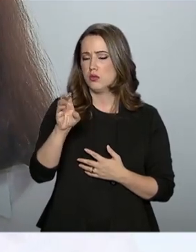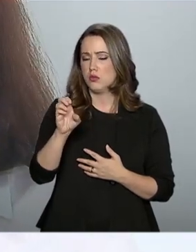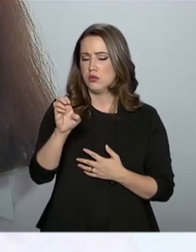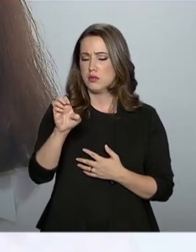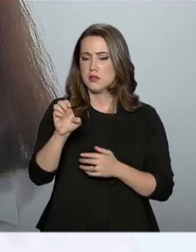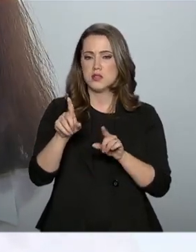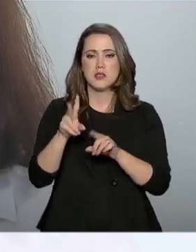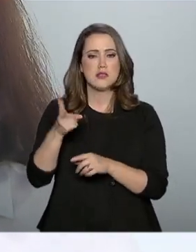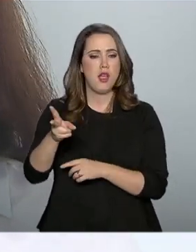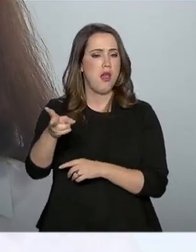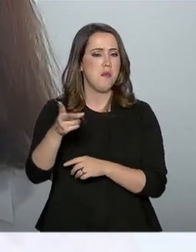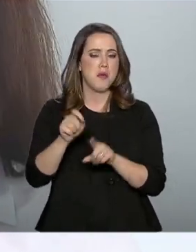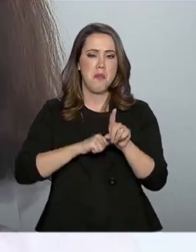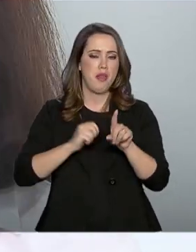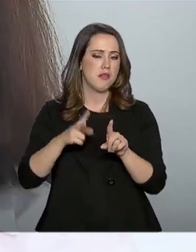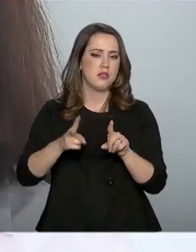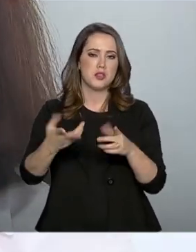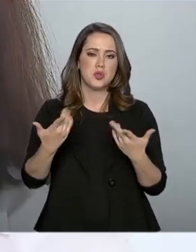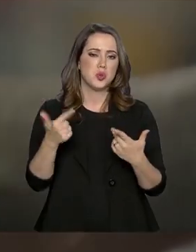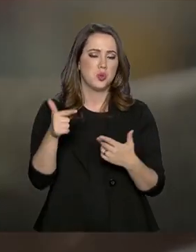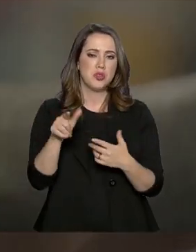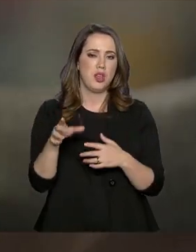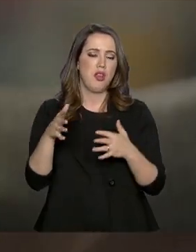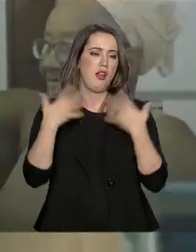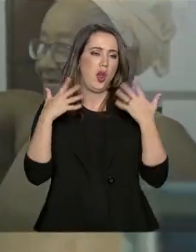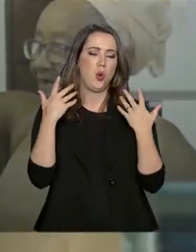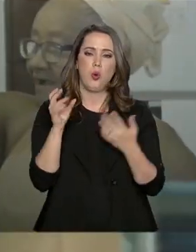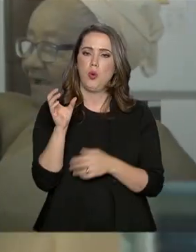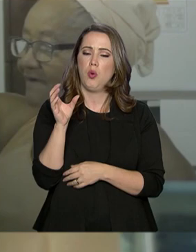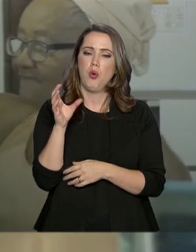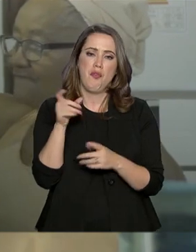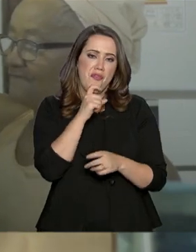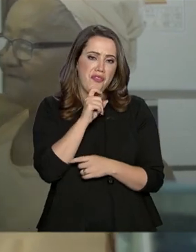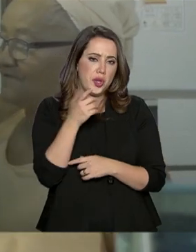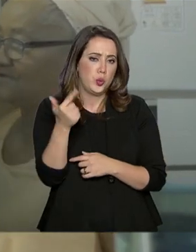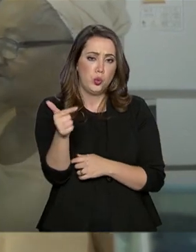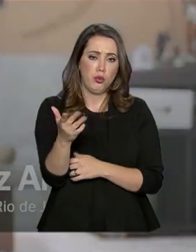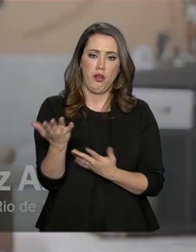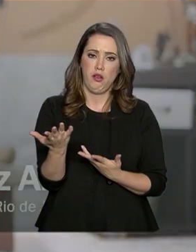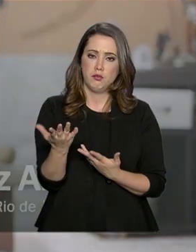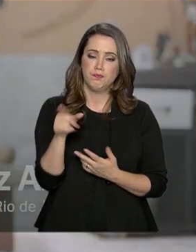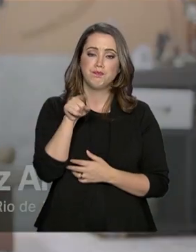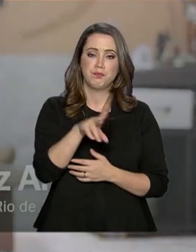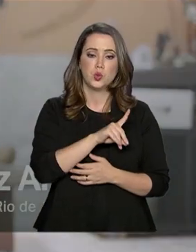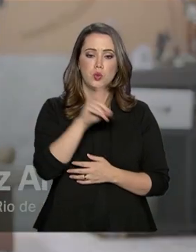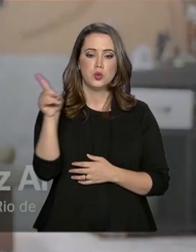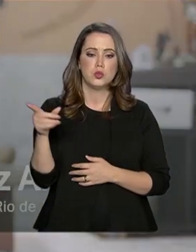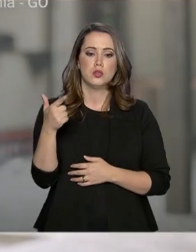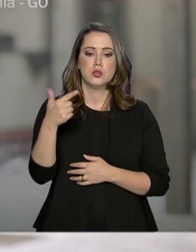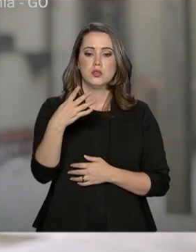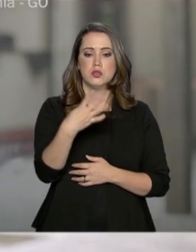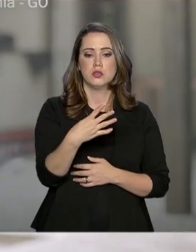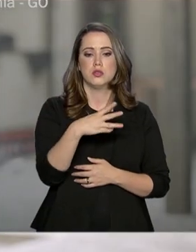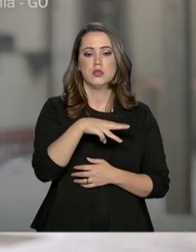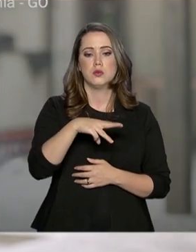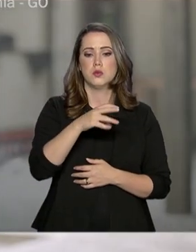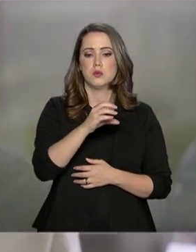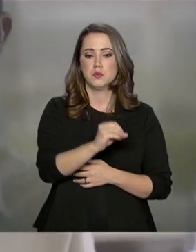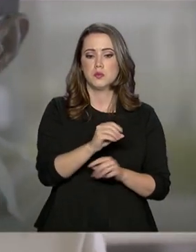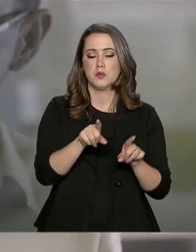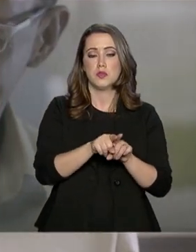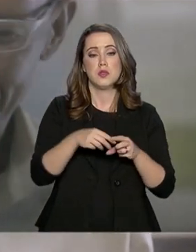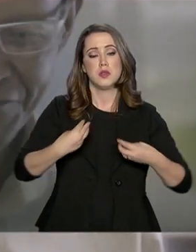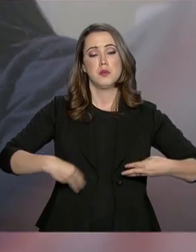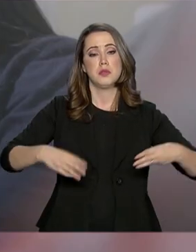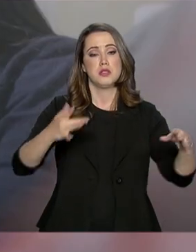meses e não tem uma preferência pelo verão ou pelo inverno. O dia de combate à tuberculose é comemorado em 24 de março e